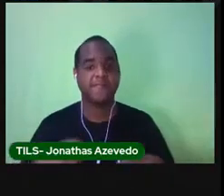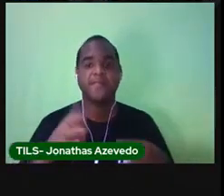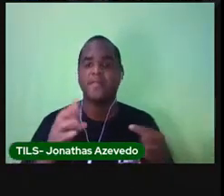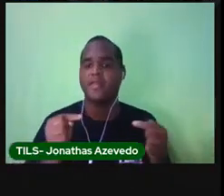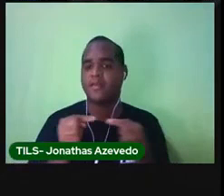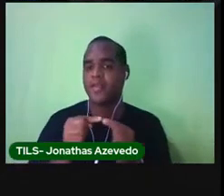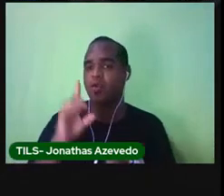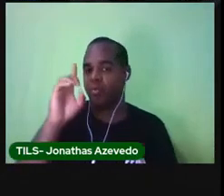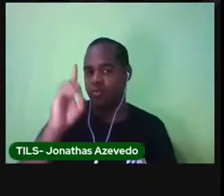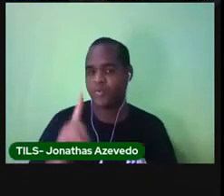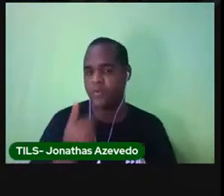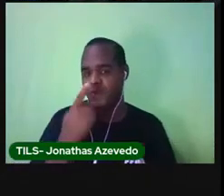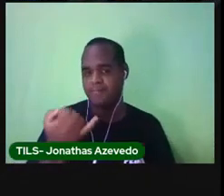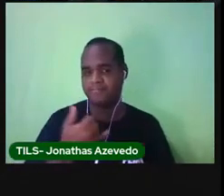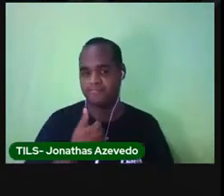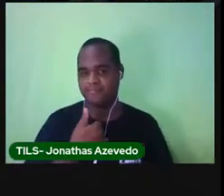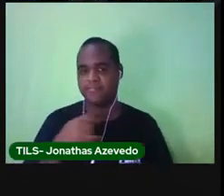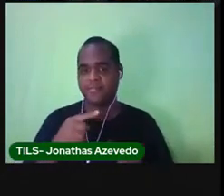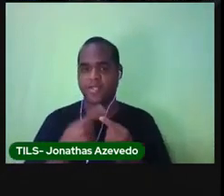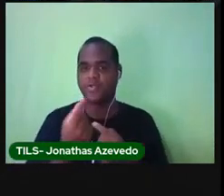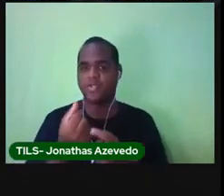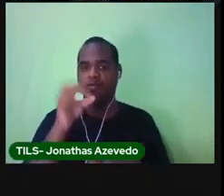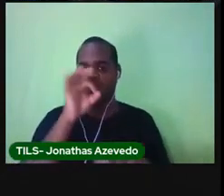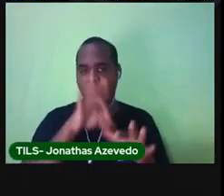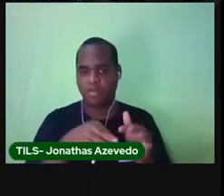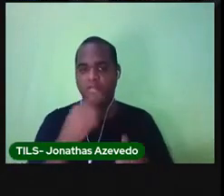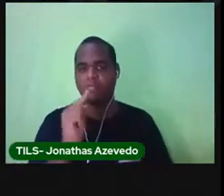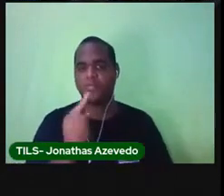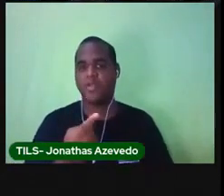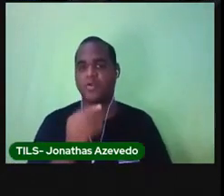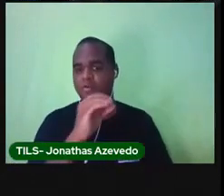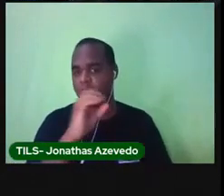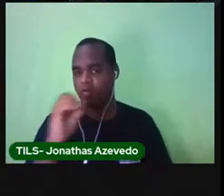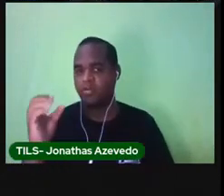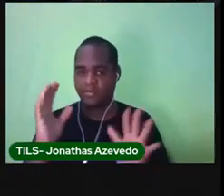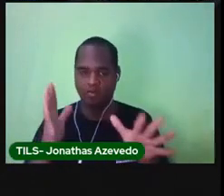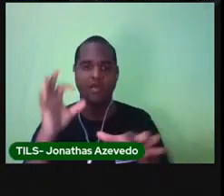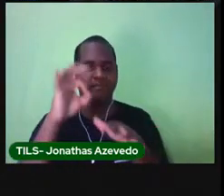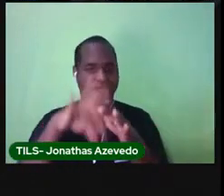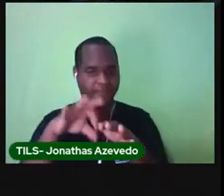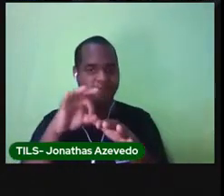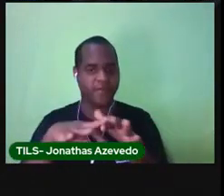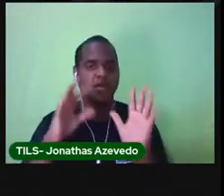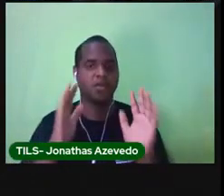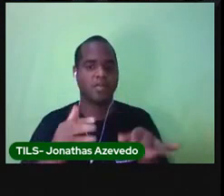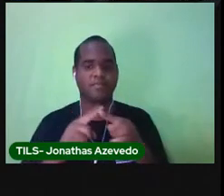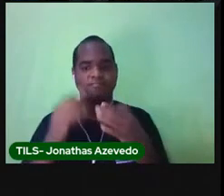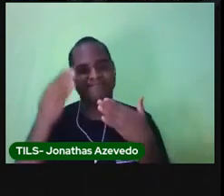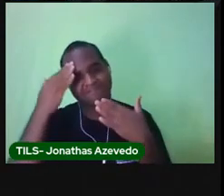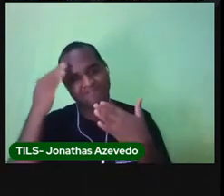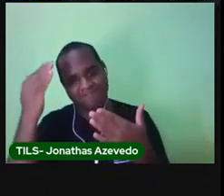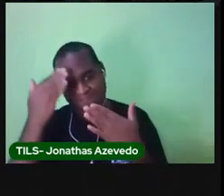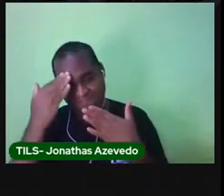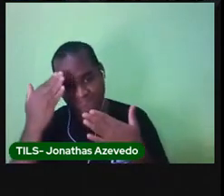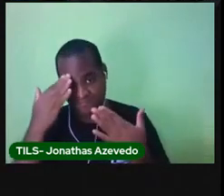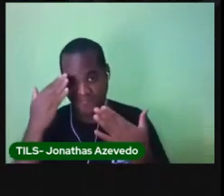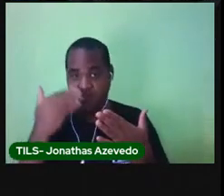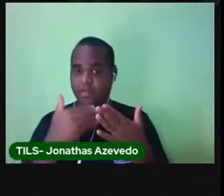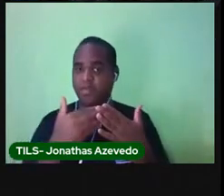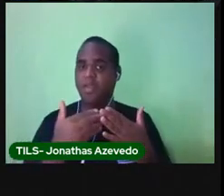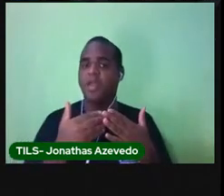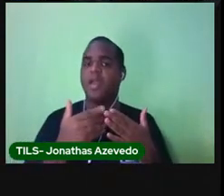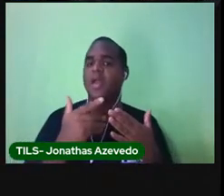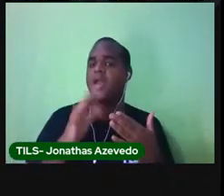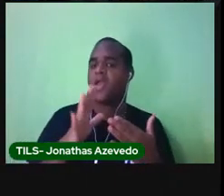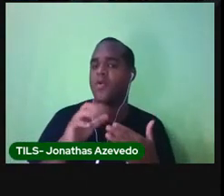me ligou afirmando que o depósito que você fez de mil já foi depositado. Obrigada. Seu Antônio,